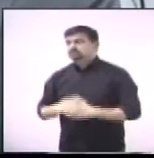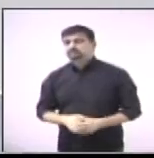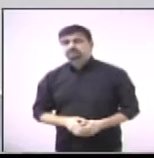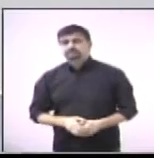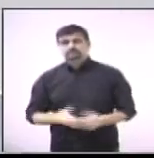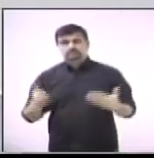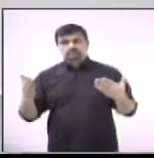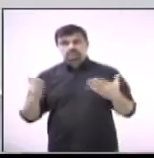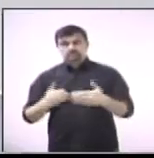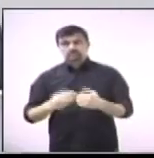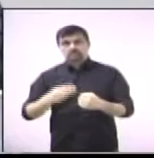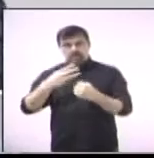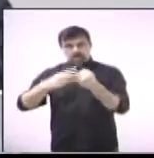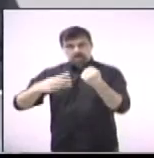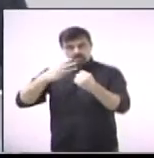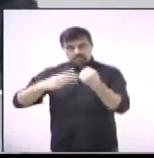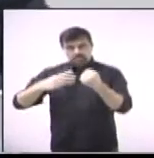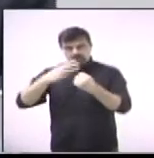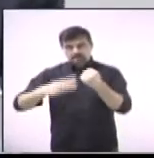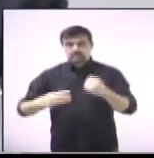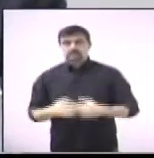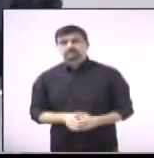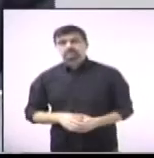Vereador Marquinho da Bola, com a palavra.